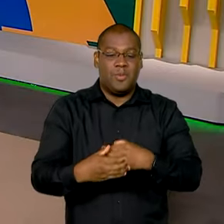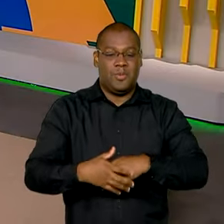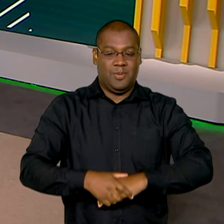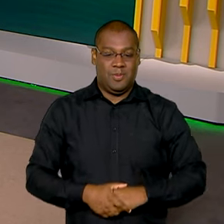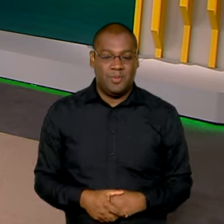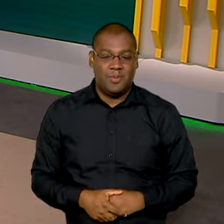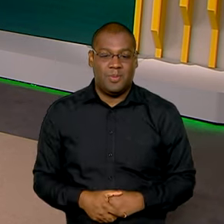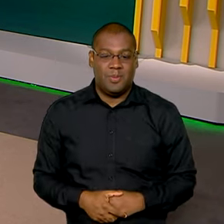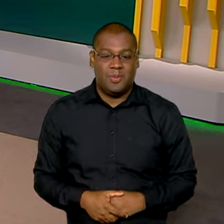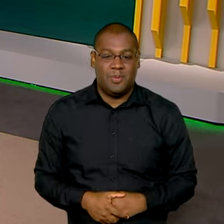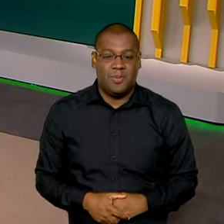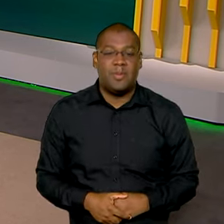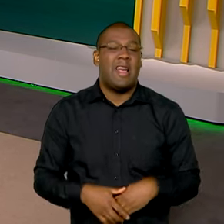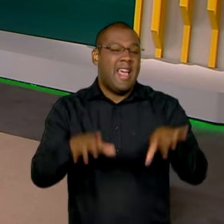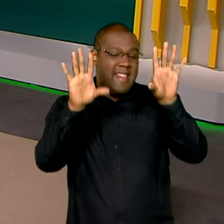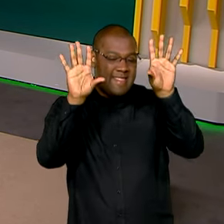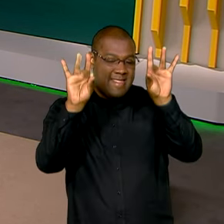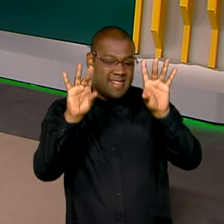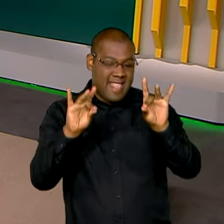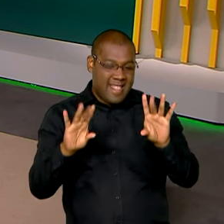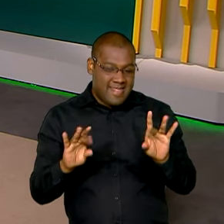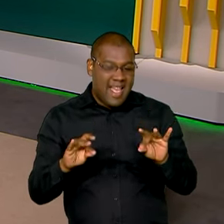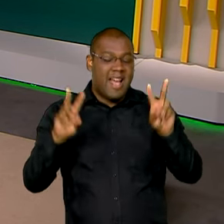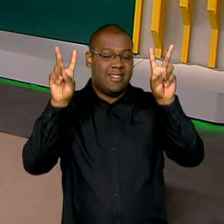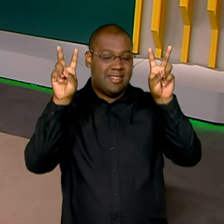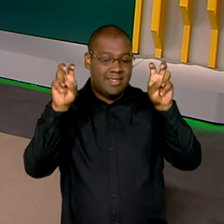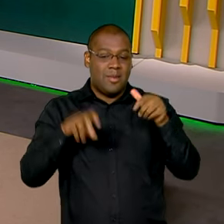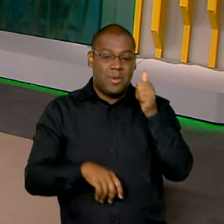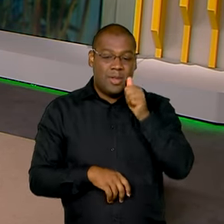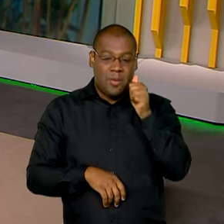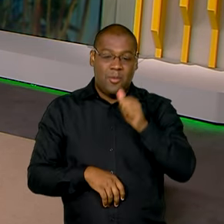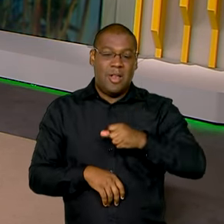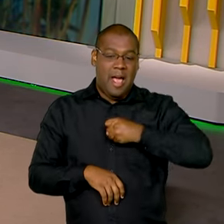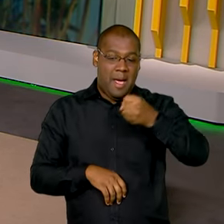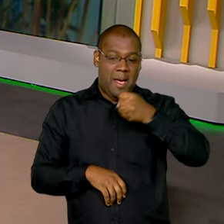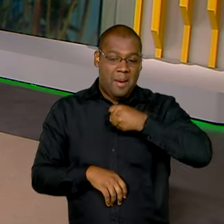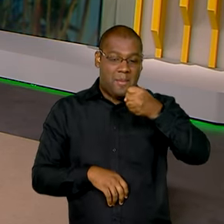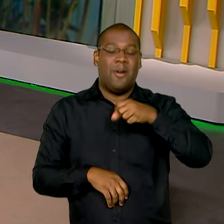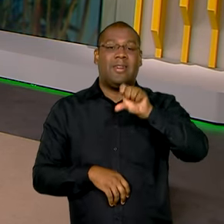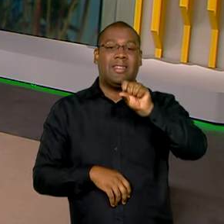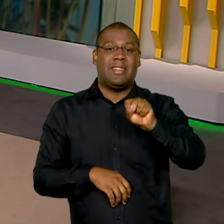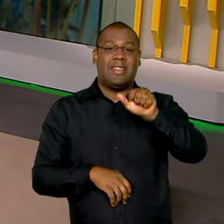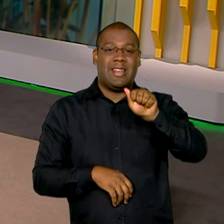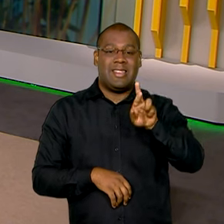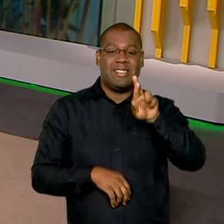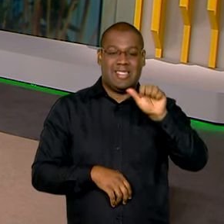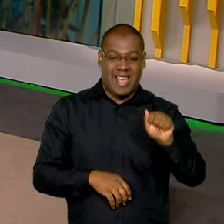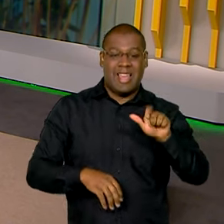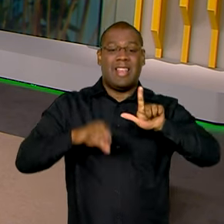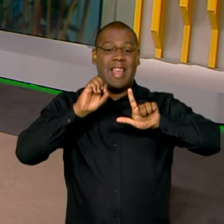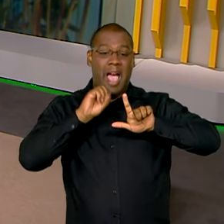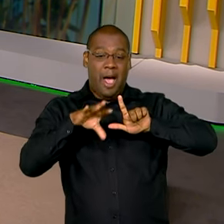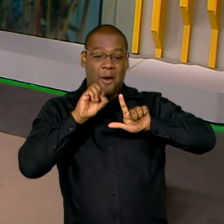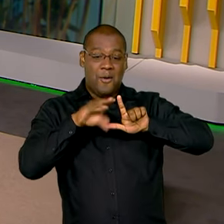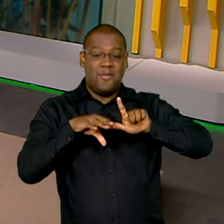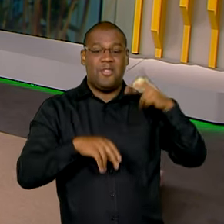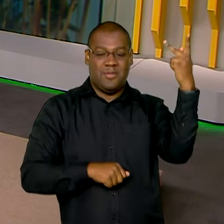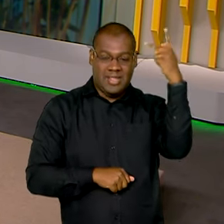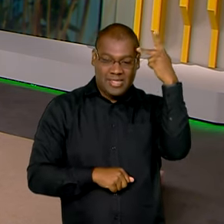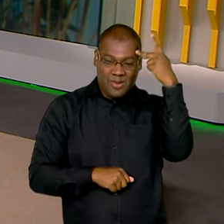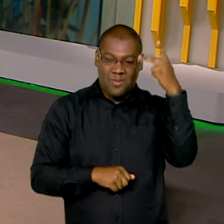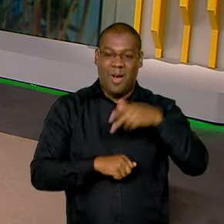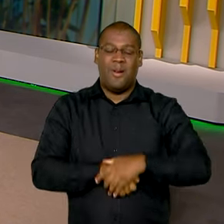E quem tem mais detalhes sobre o assunto é a repórter Sara Kines, que fala com a gente ao vivo lá de São Paulo.